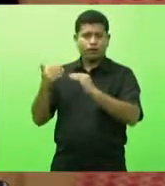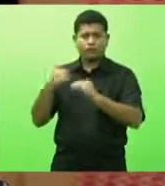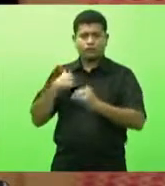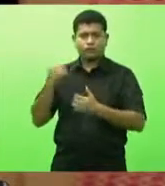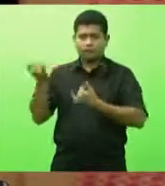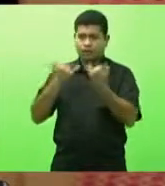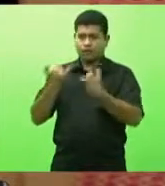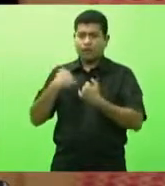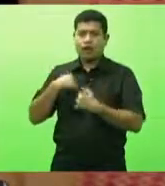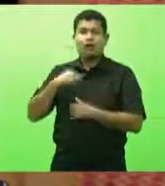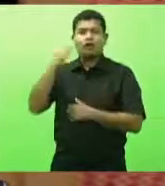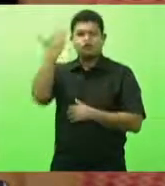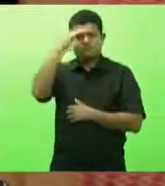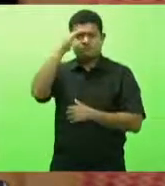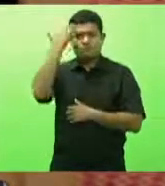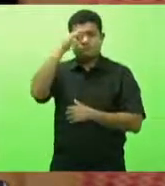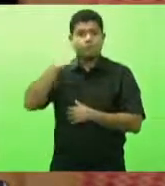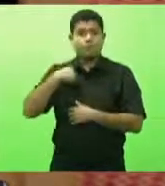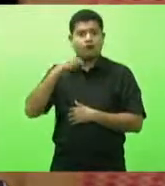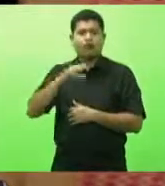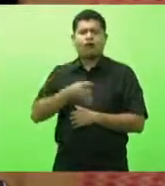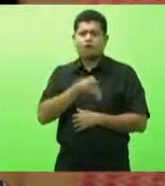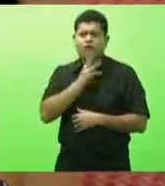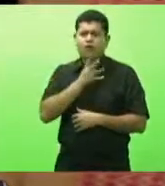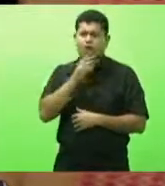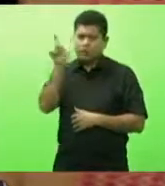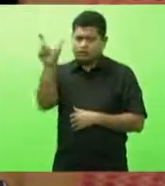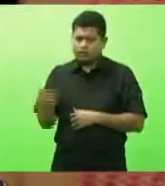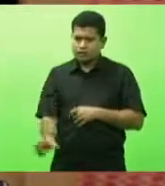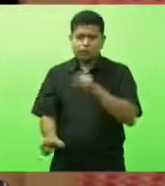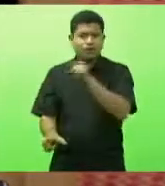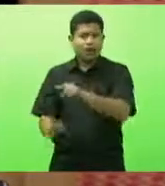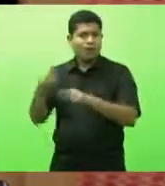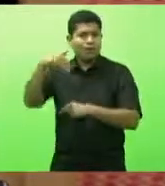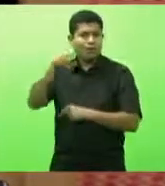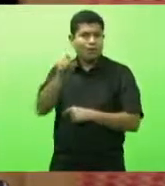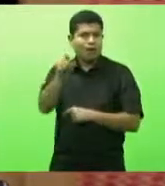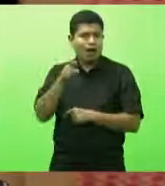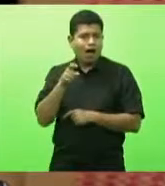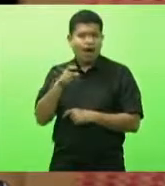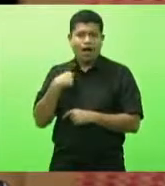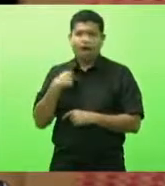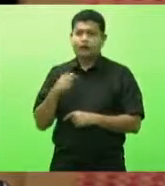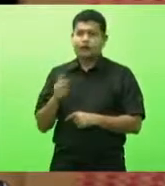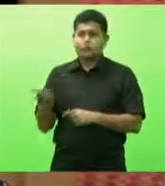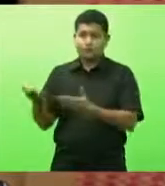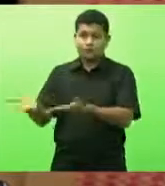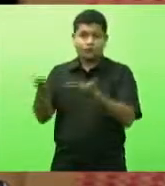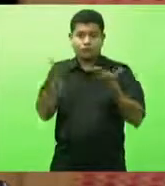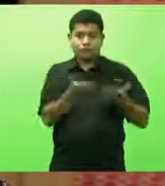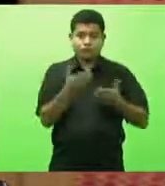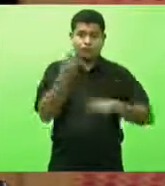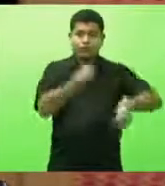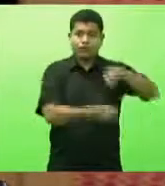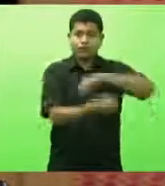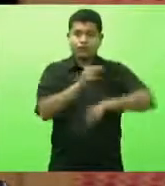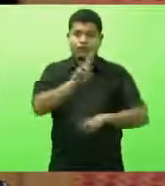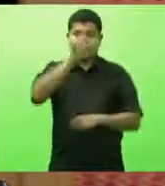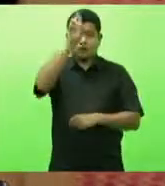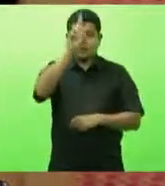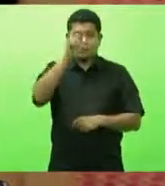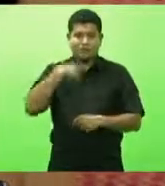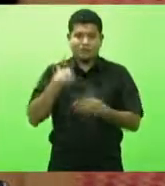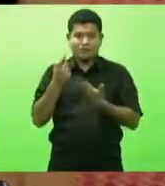saber quem é a pessoa que foi convidada para administrar o hospital Joana de Gusmão, fiquei